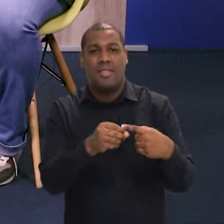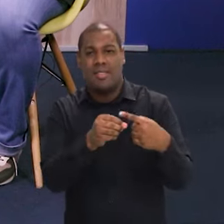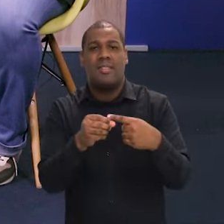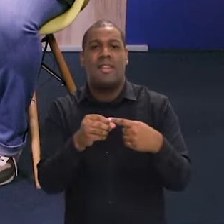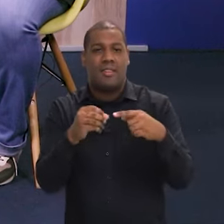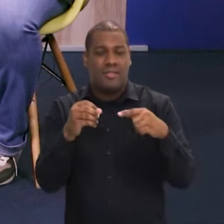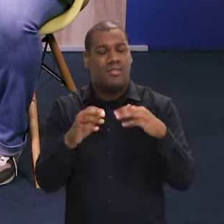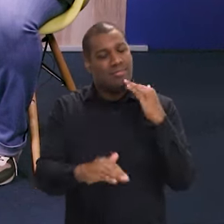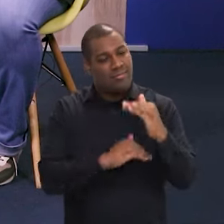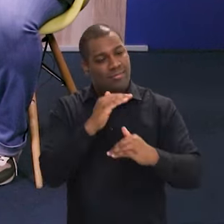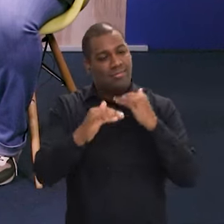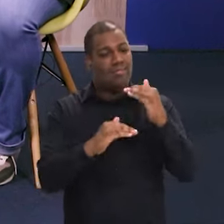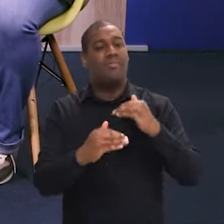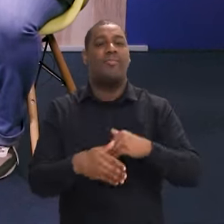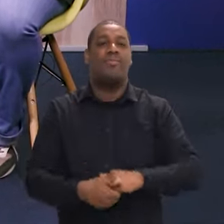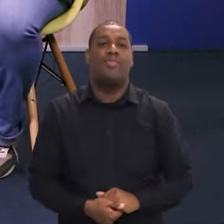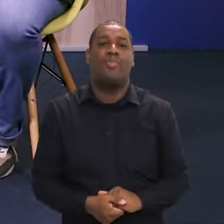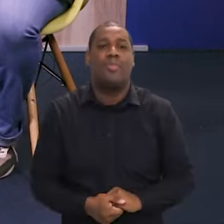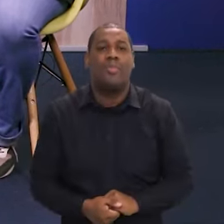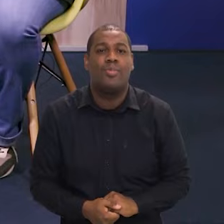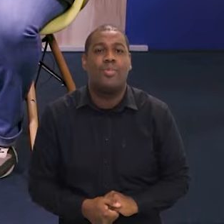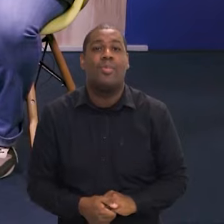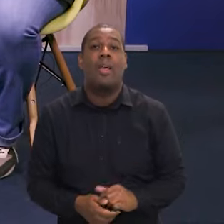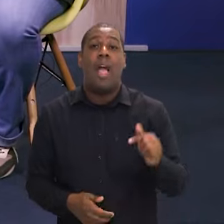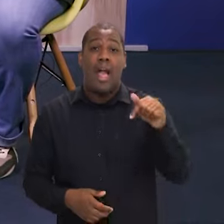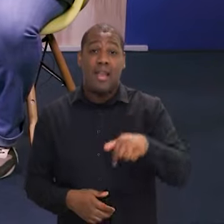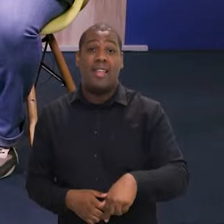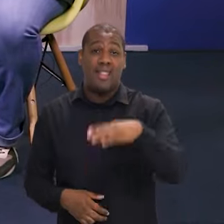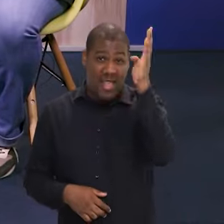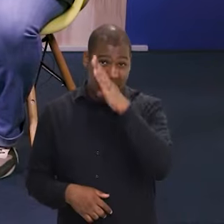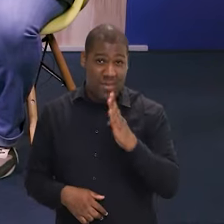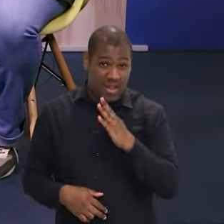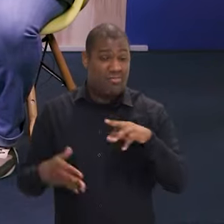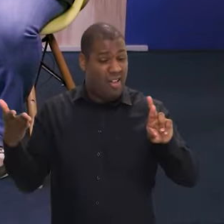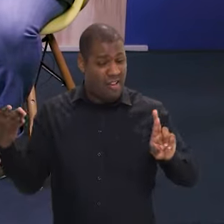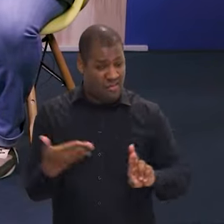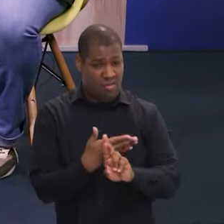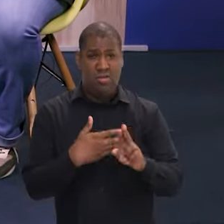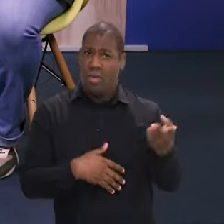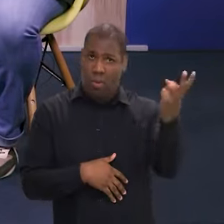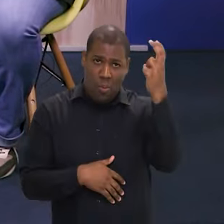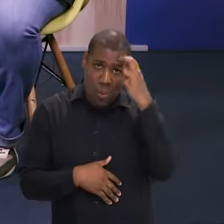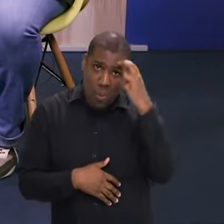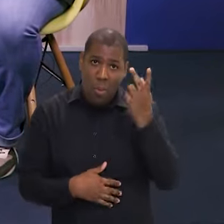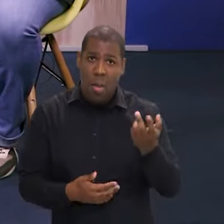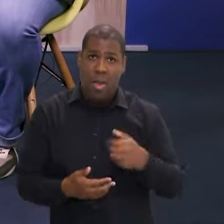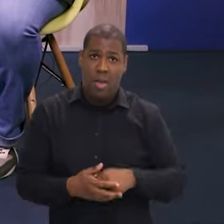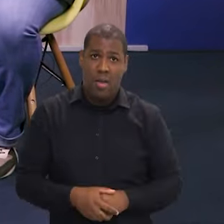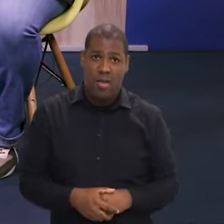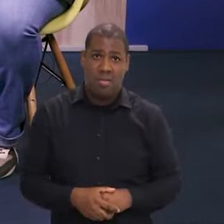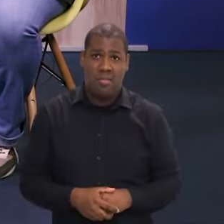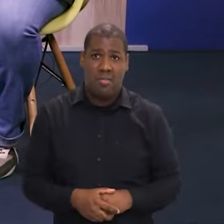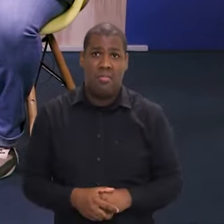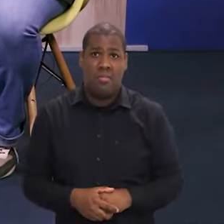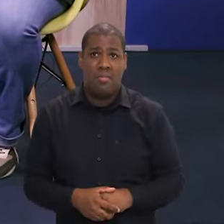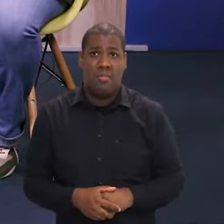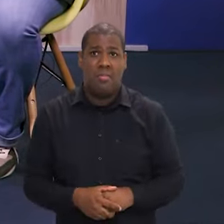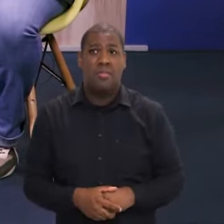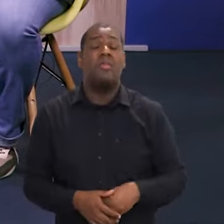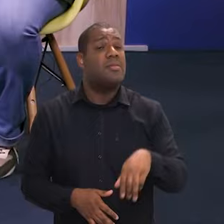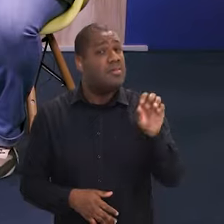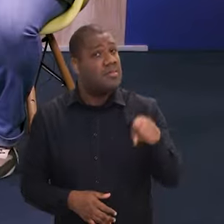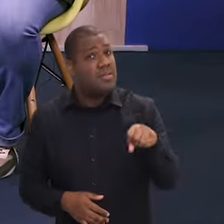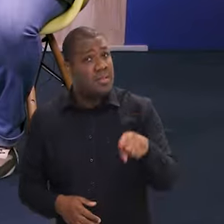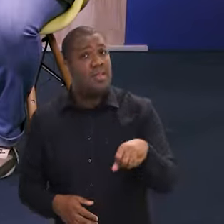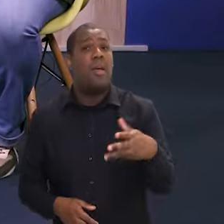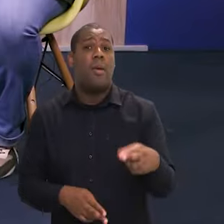cidade, né? E a senhora está colocando um ponto importante, que o Brasil é um exportador de cultura, né? Não se resume só aqui dentro.